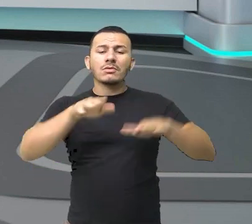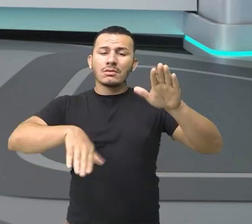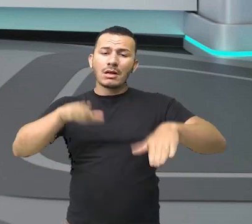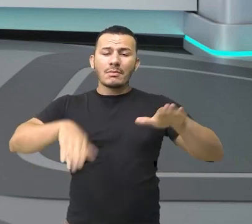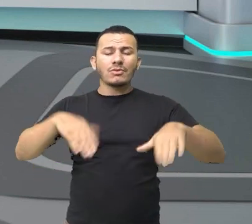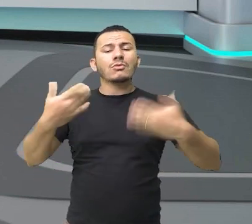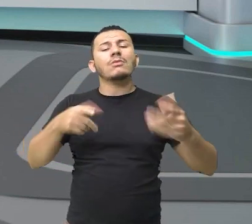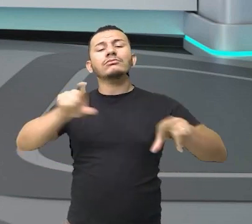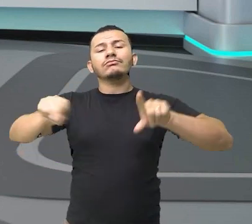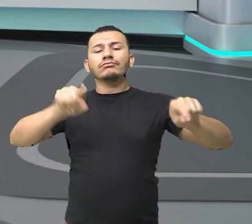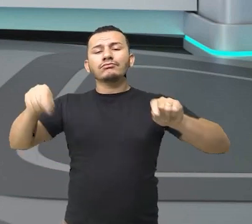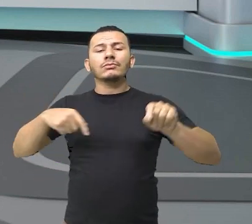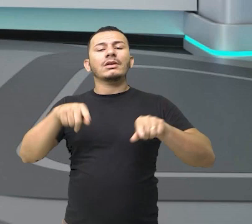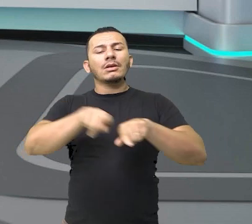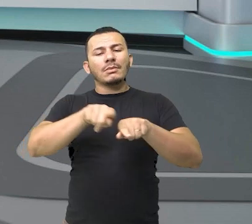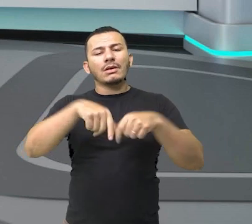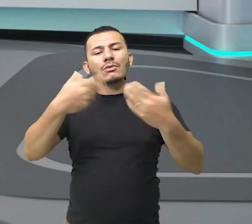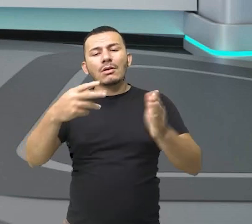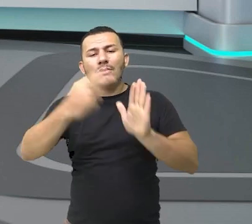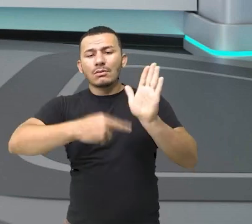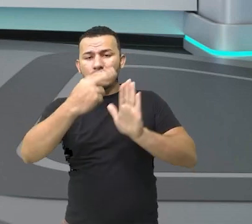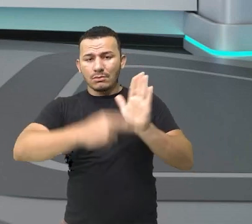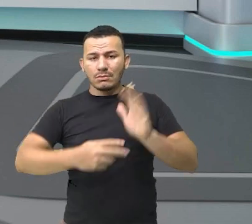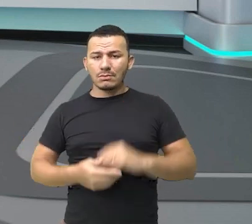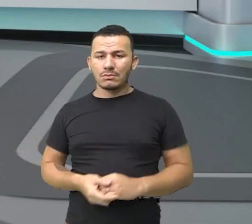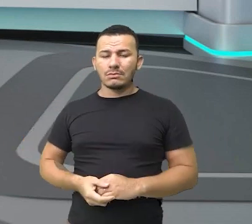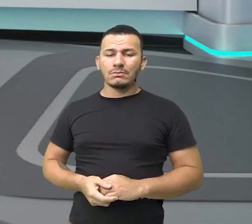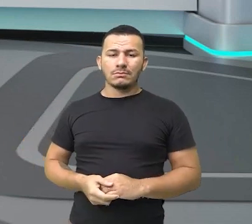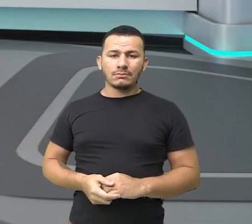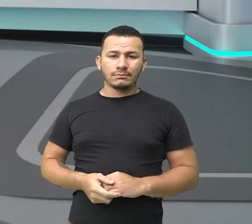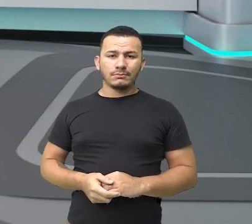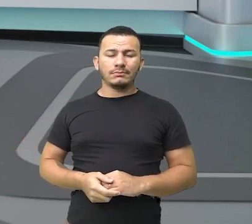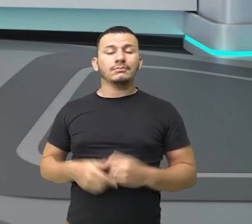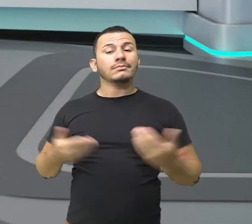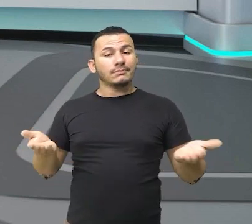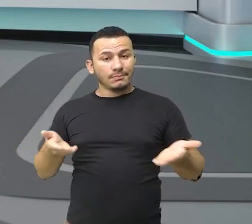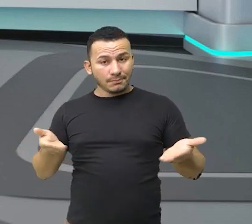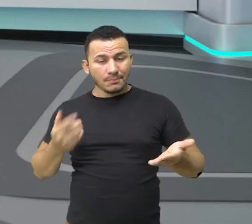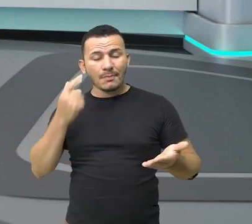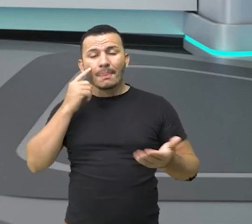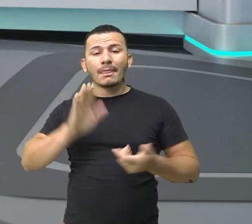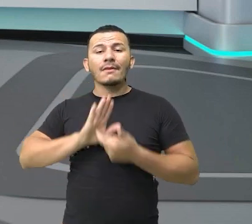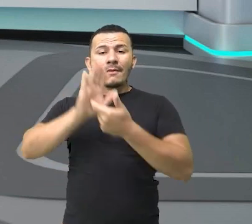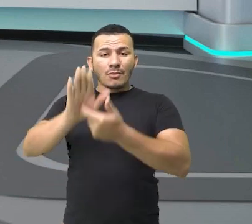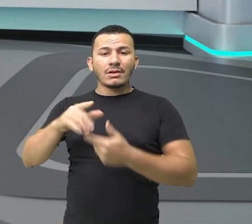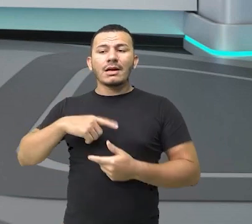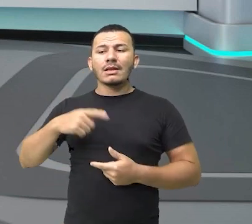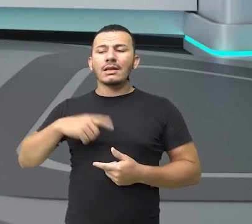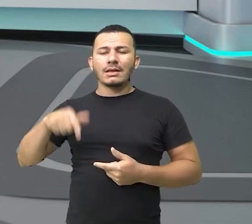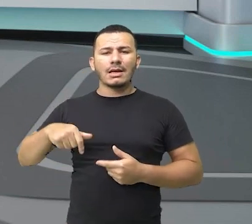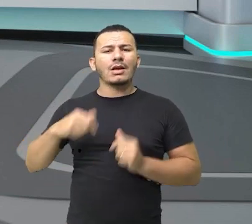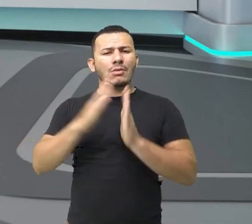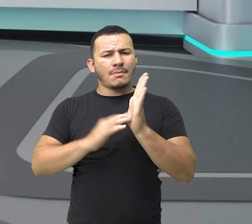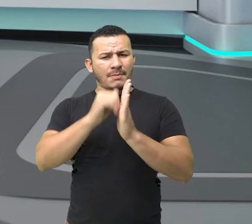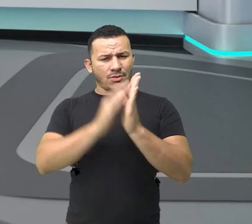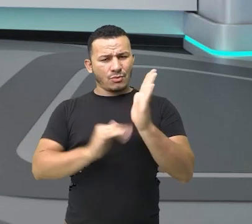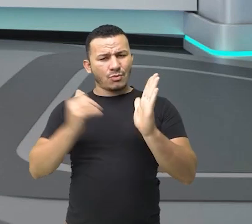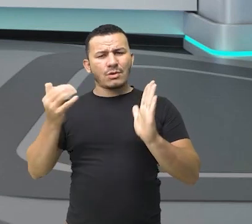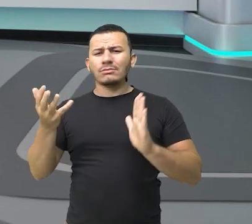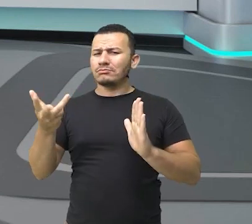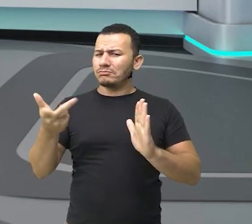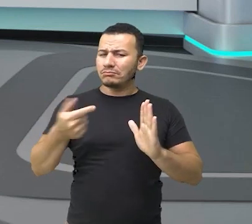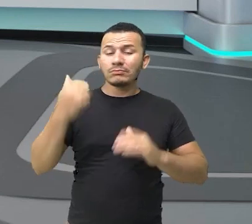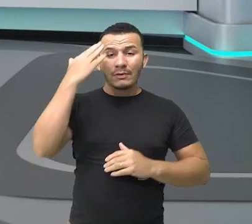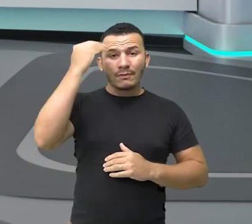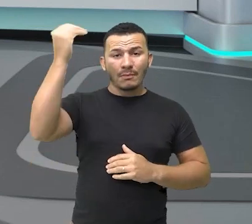trabalhado, que for lido. Ok? Então, para começar a nossa aula, eu vou trazer aqui para vocês um quadro muito famoso, colocando aqui